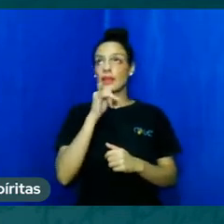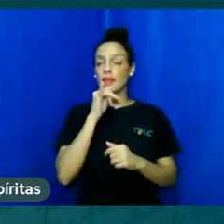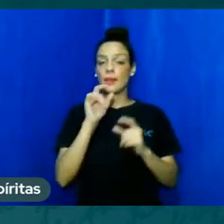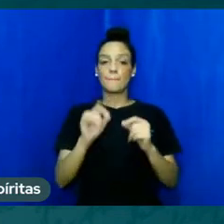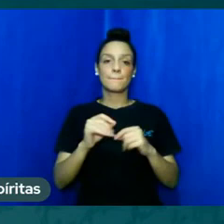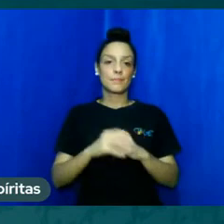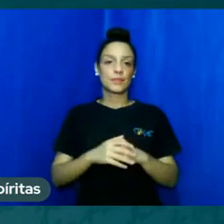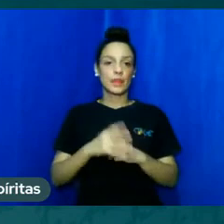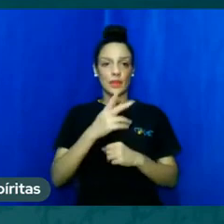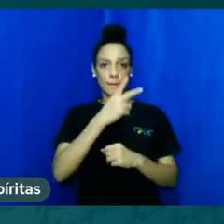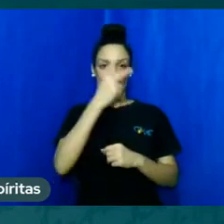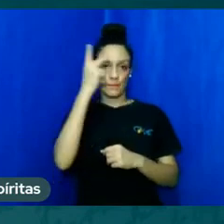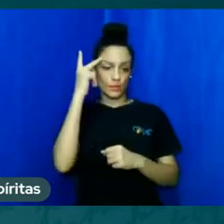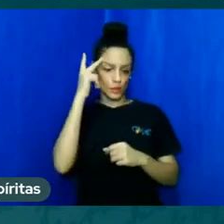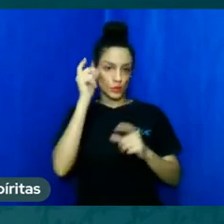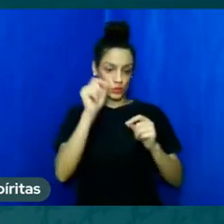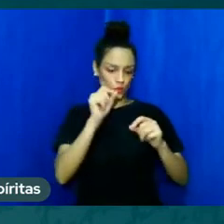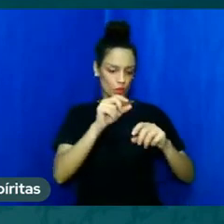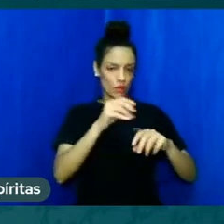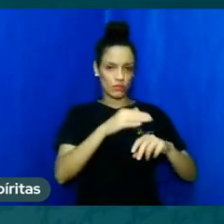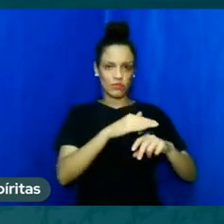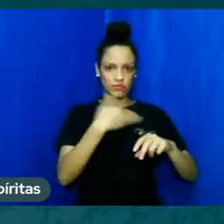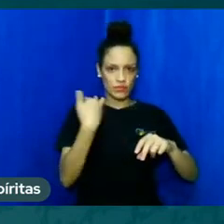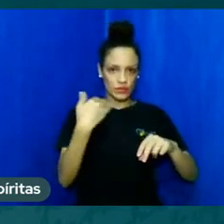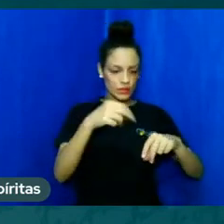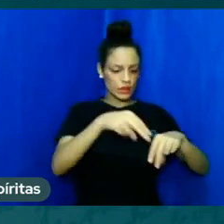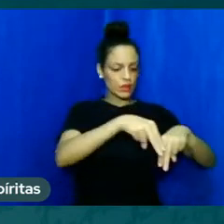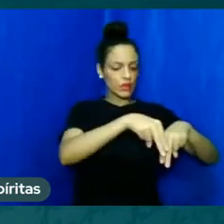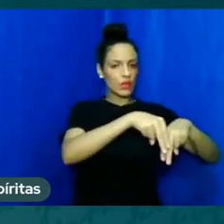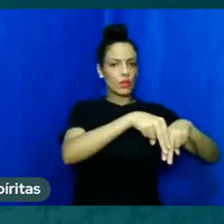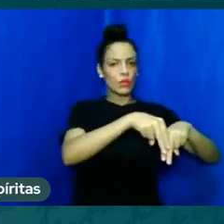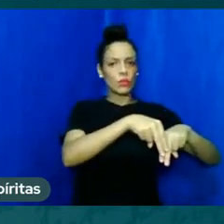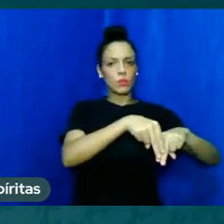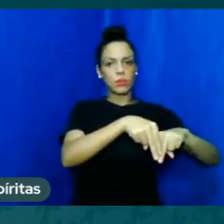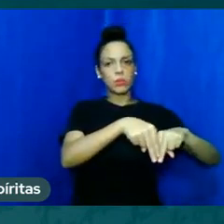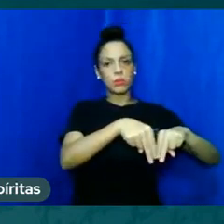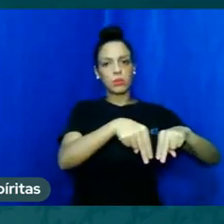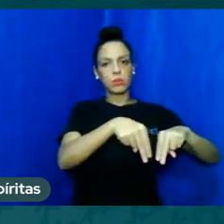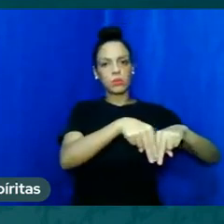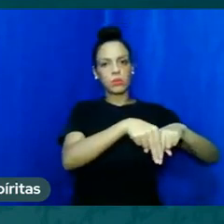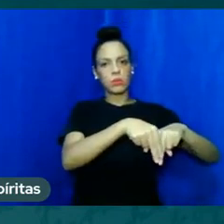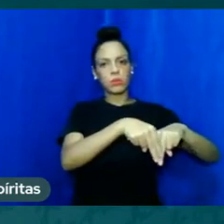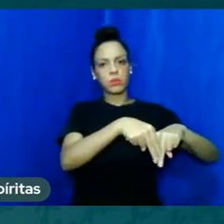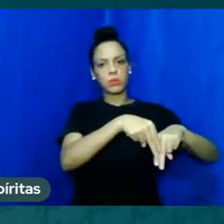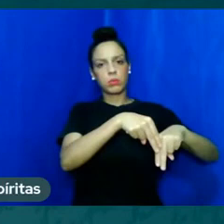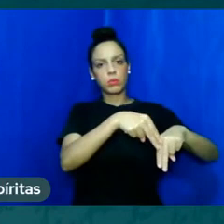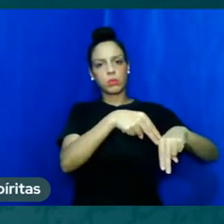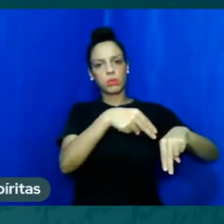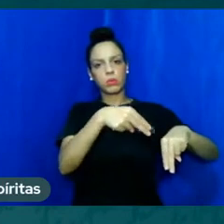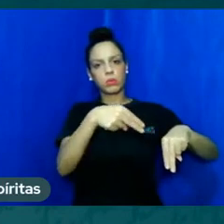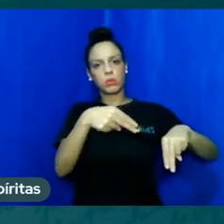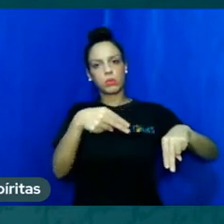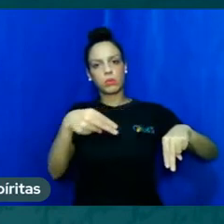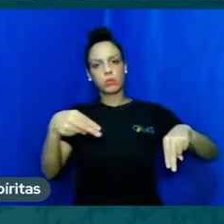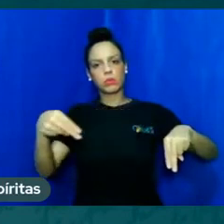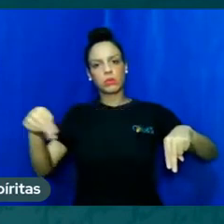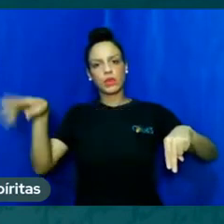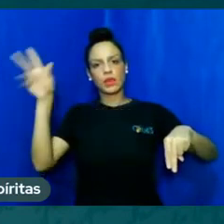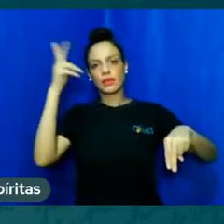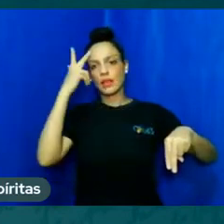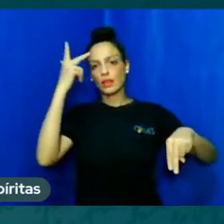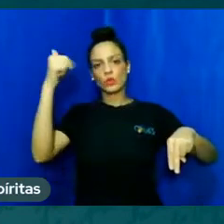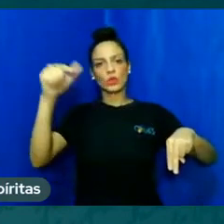desprendida dos interesses da matéria ela vai se desligar naturalmente não é? e aí não há nenhuma consequência para a